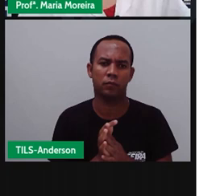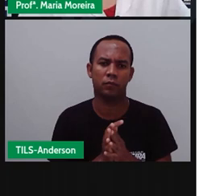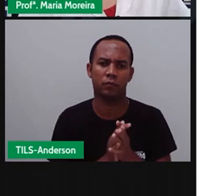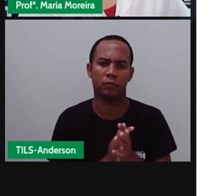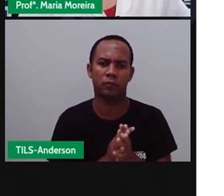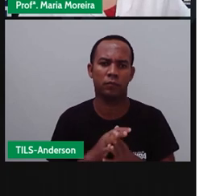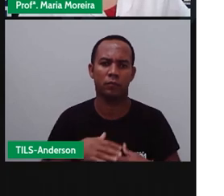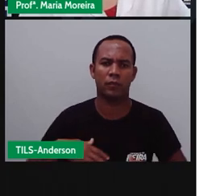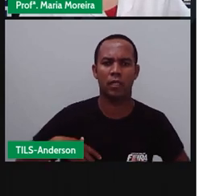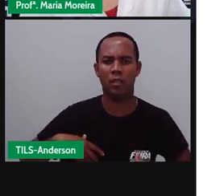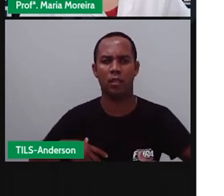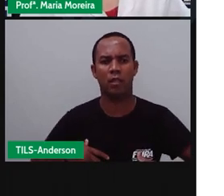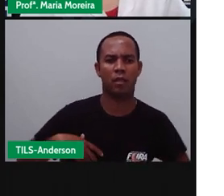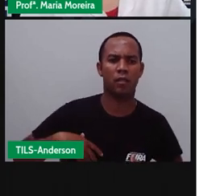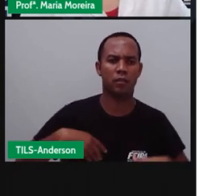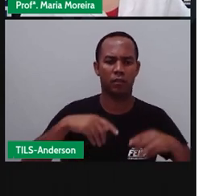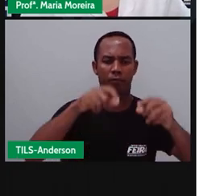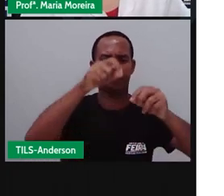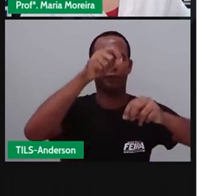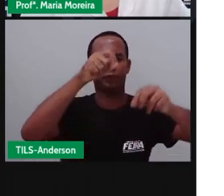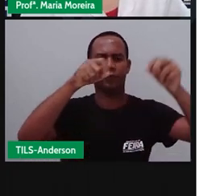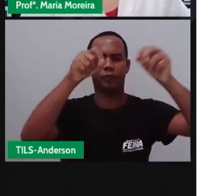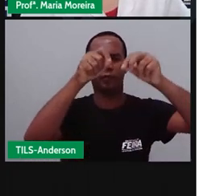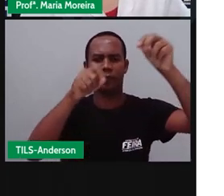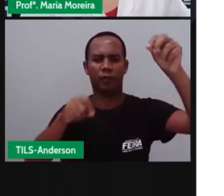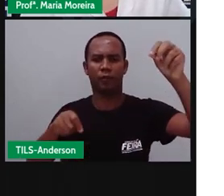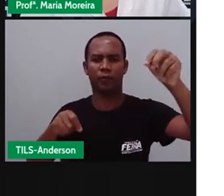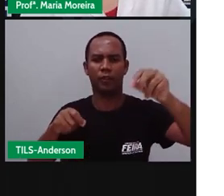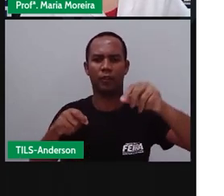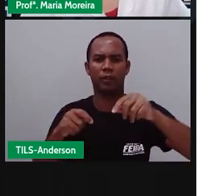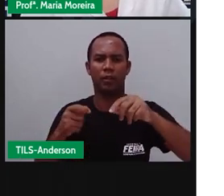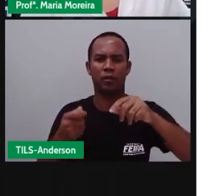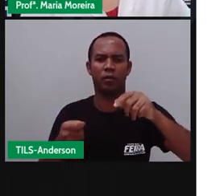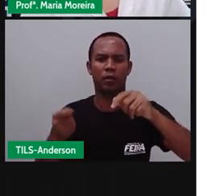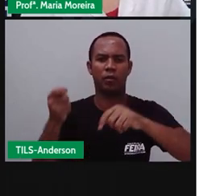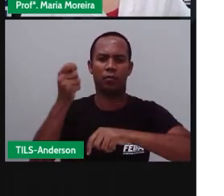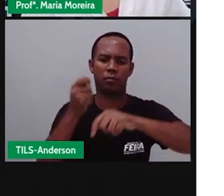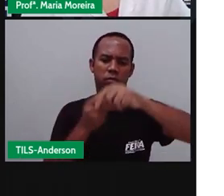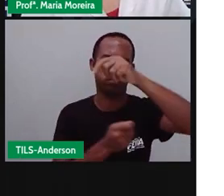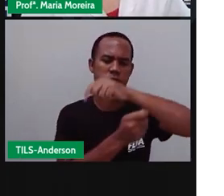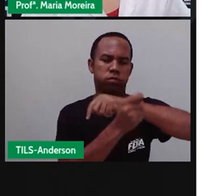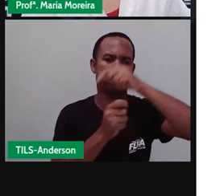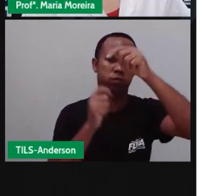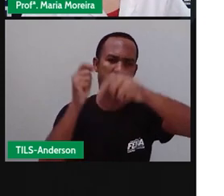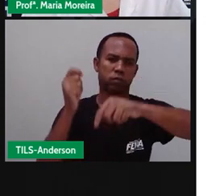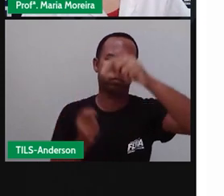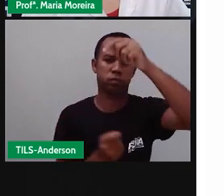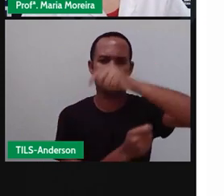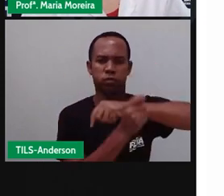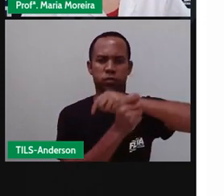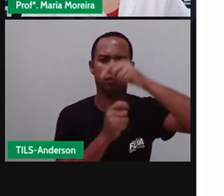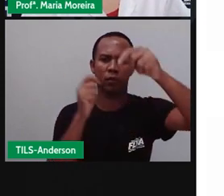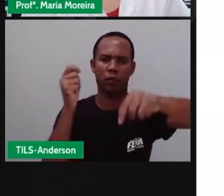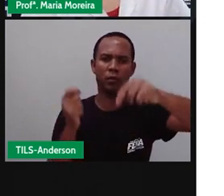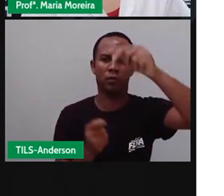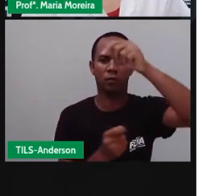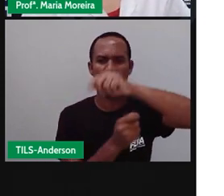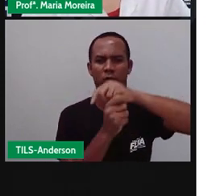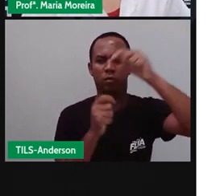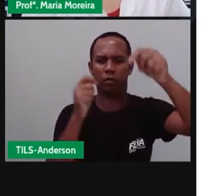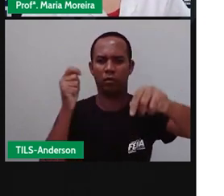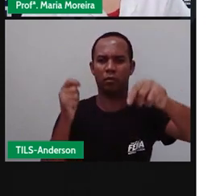A dança das fitas constitui-se uma ciranda coreografada, né? Que orbita em torno de um mastro central,